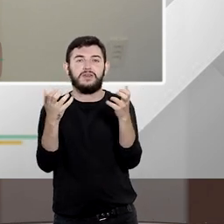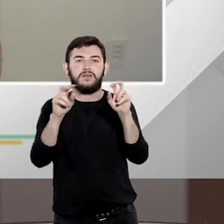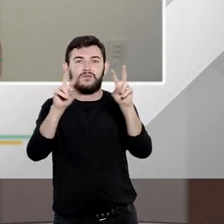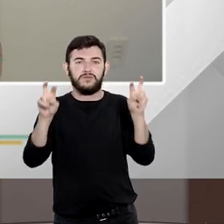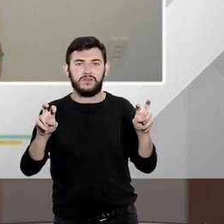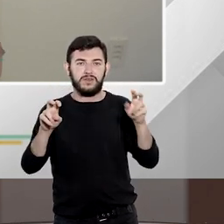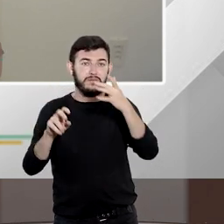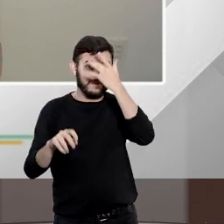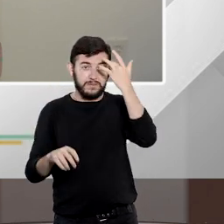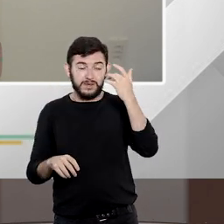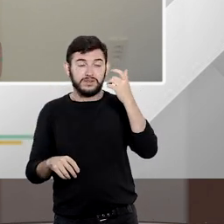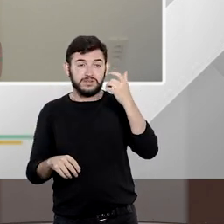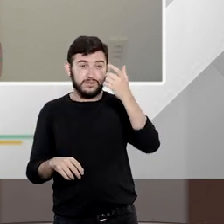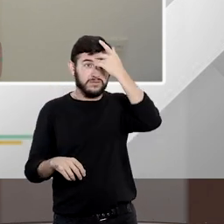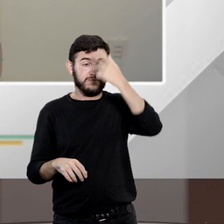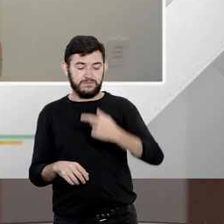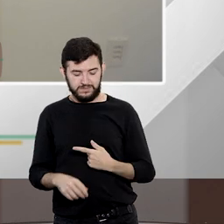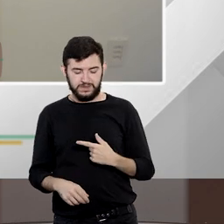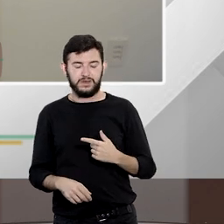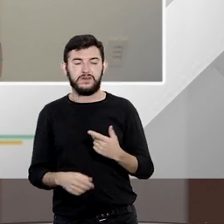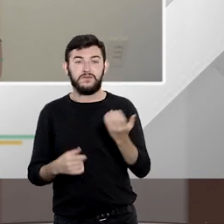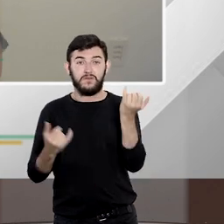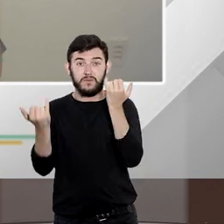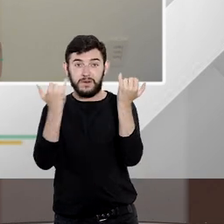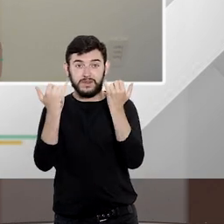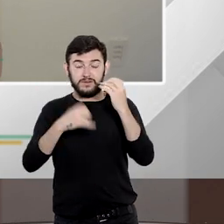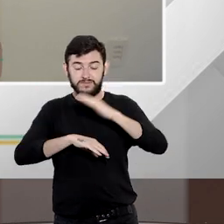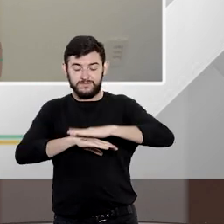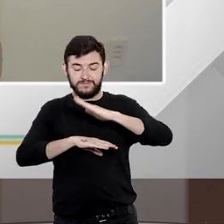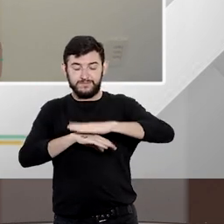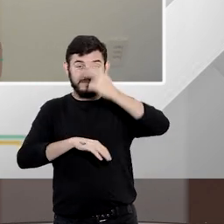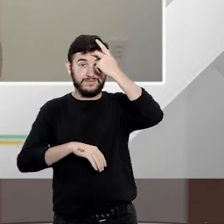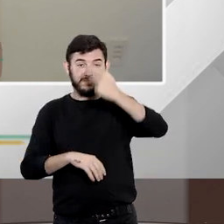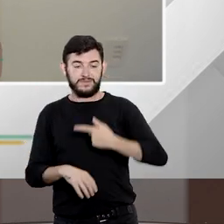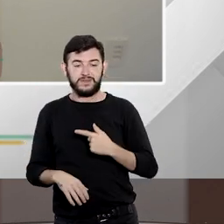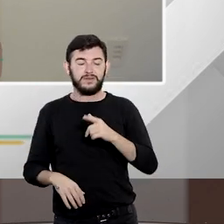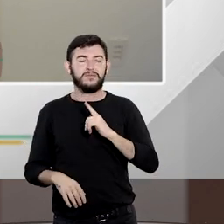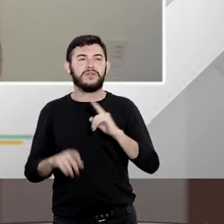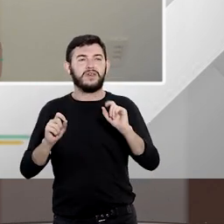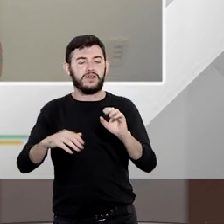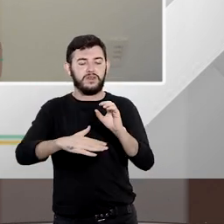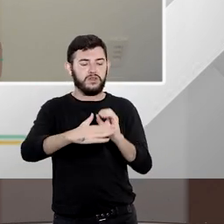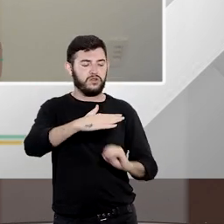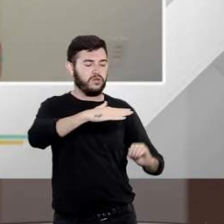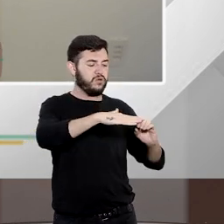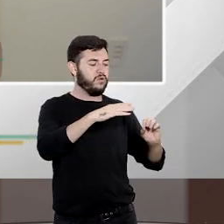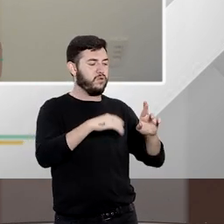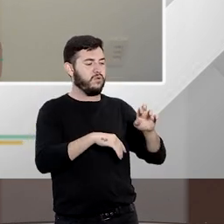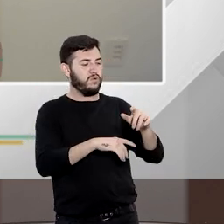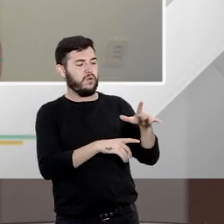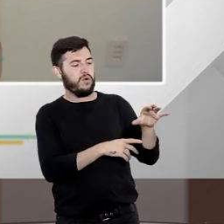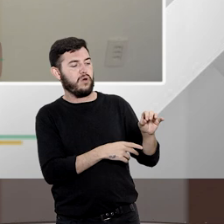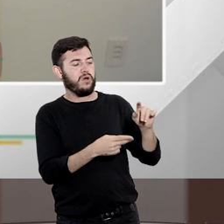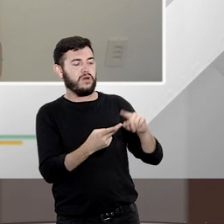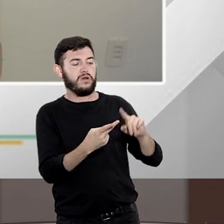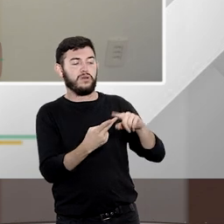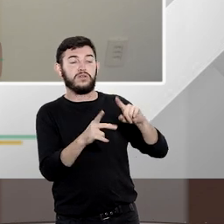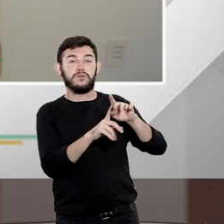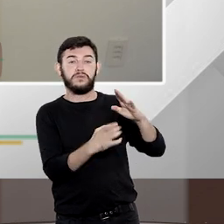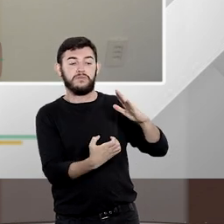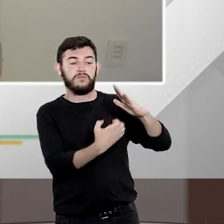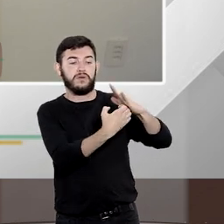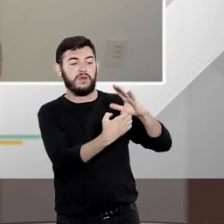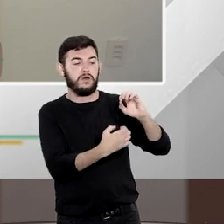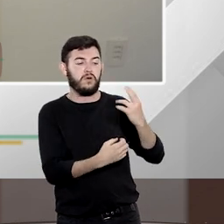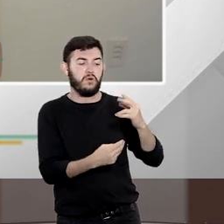a você se você quer obter uma informação sua que está num órgão público ou numa entidade pública ou se